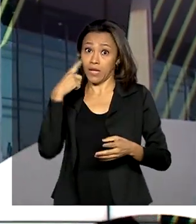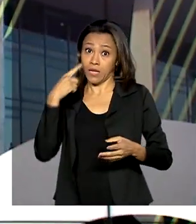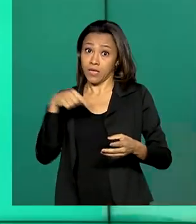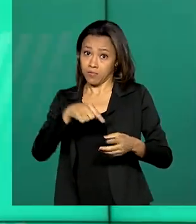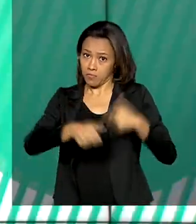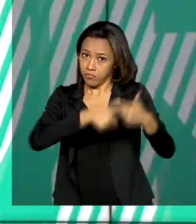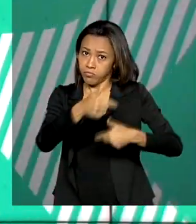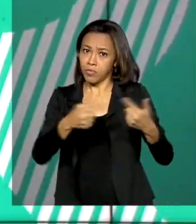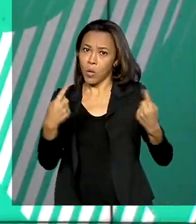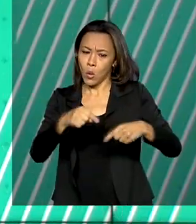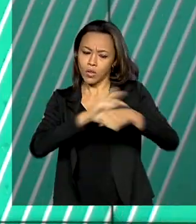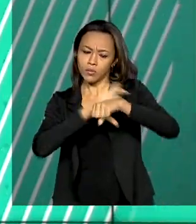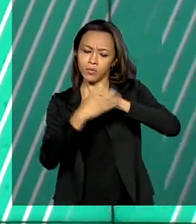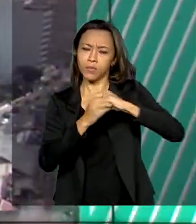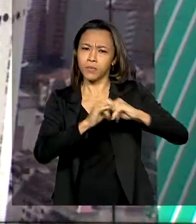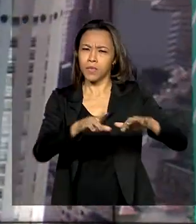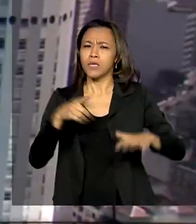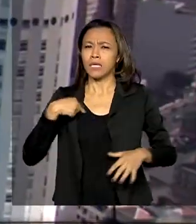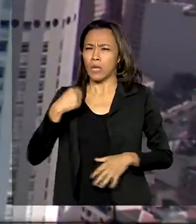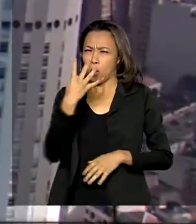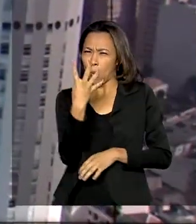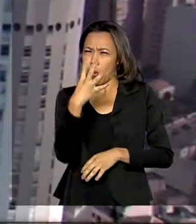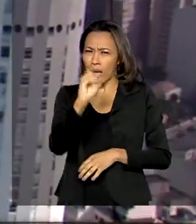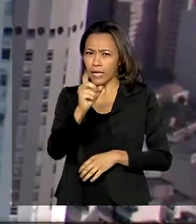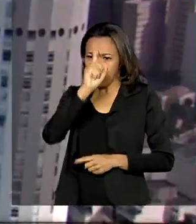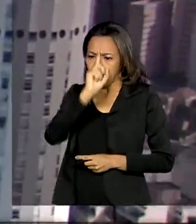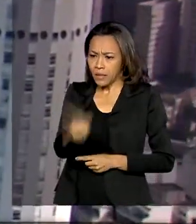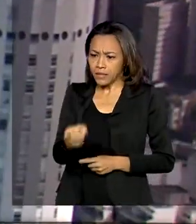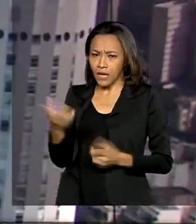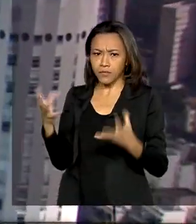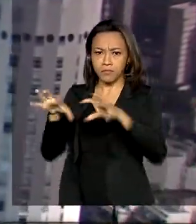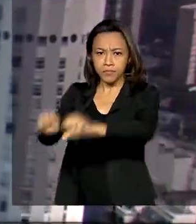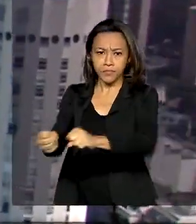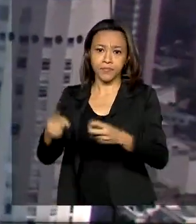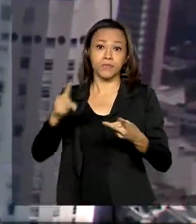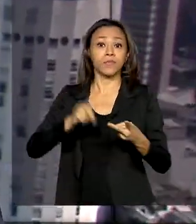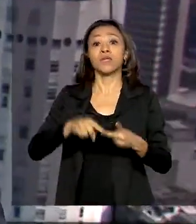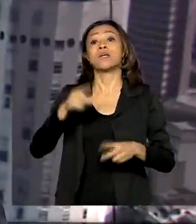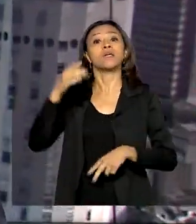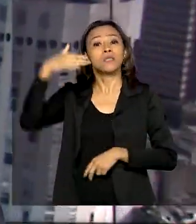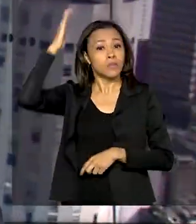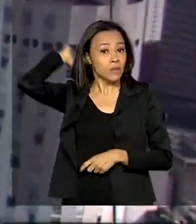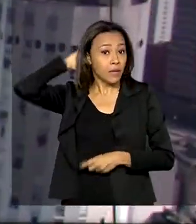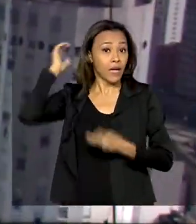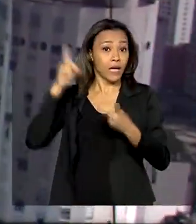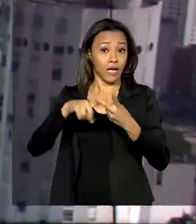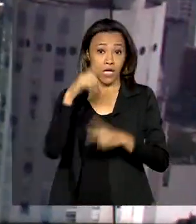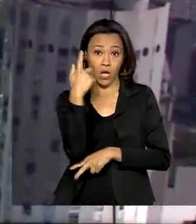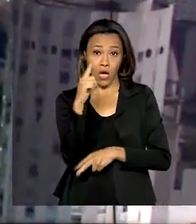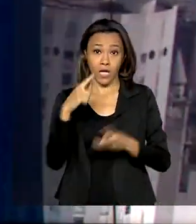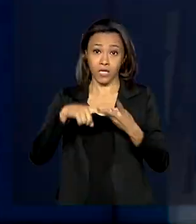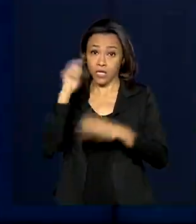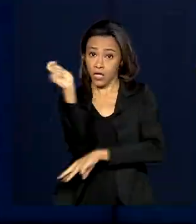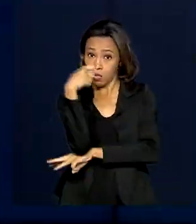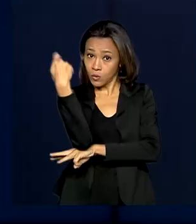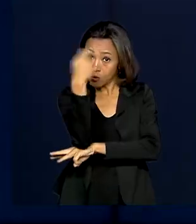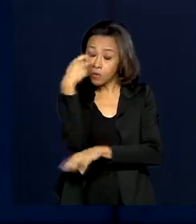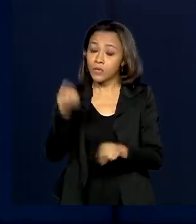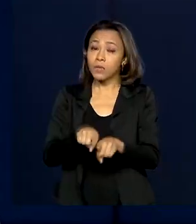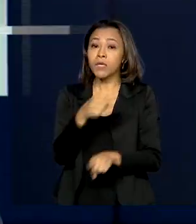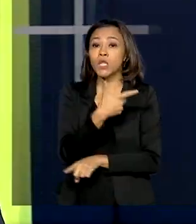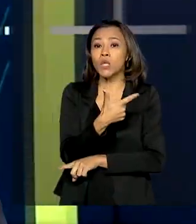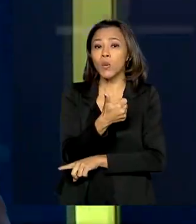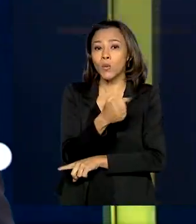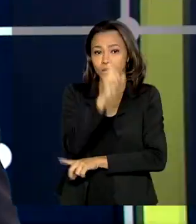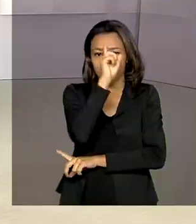São cumpridos 40 mandados de busca e apreensão no Pará, em Goiás e no Rio Grande do Sul, além de 12 mandados de